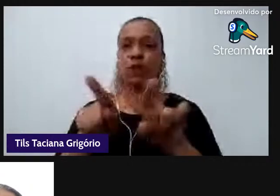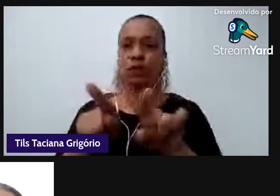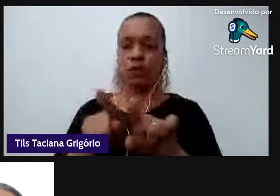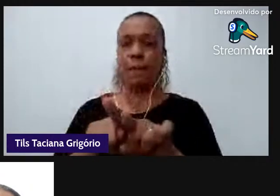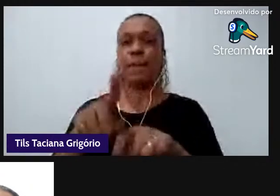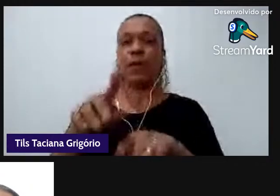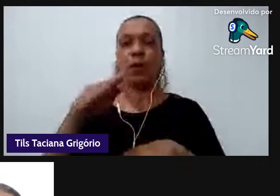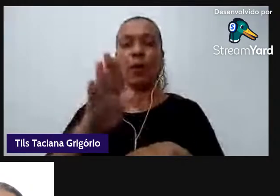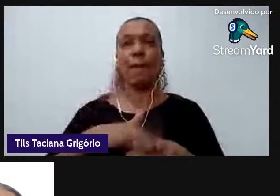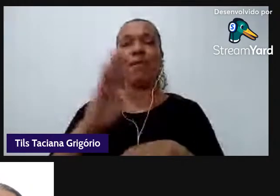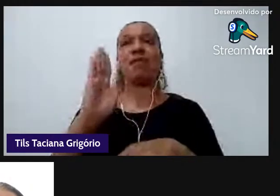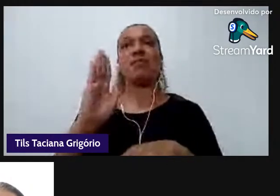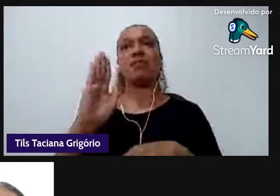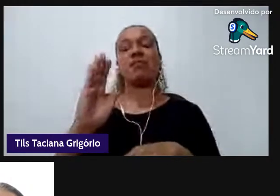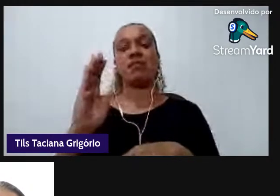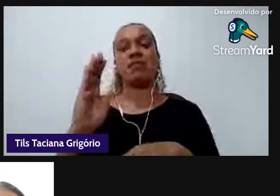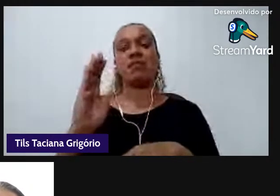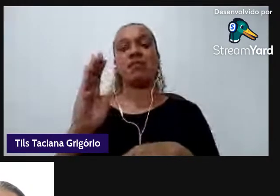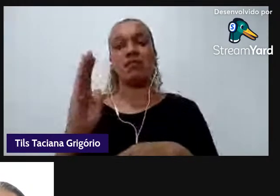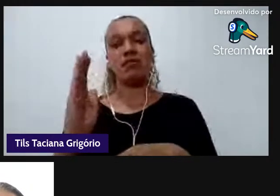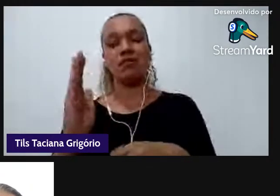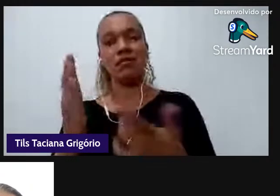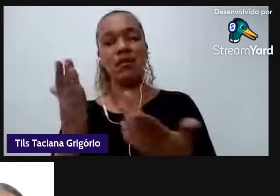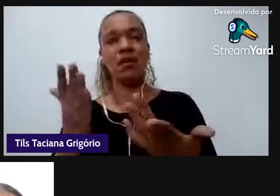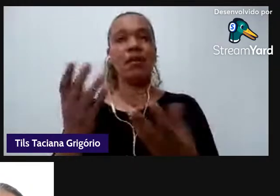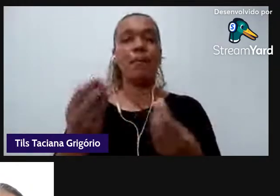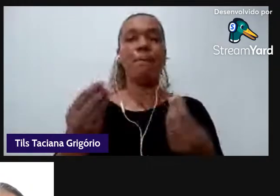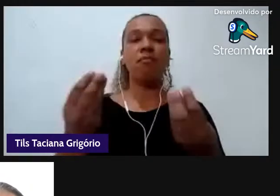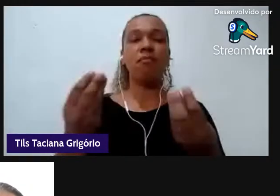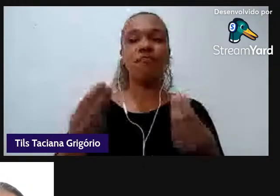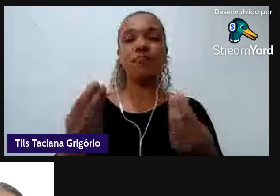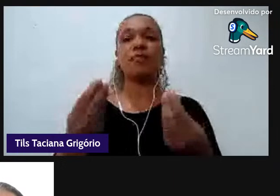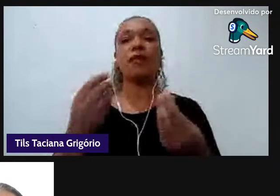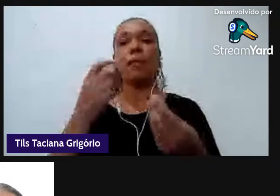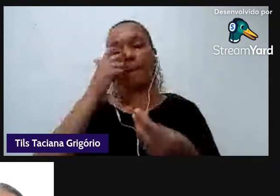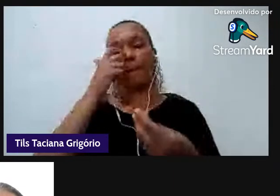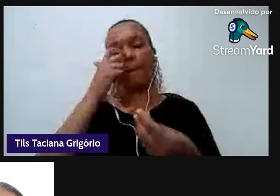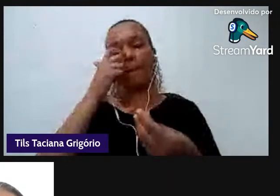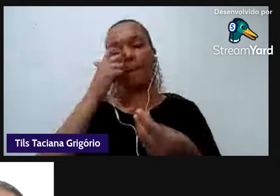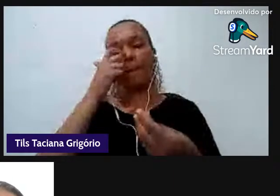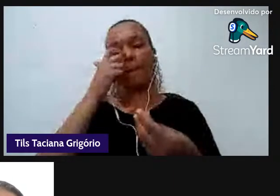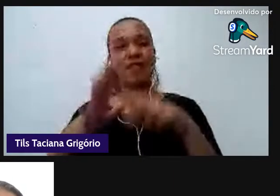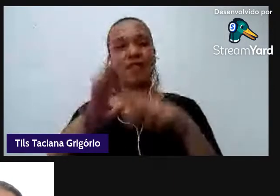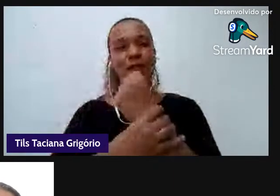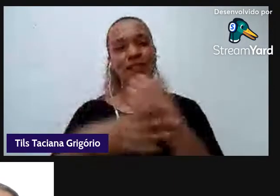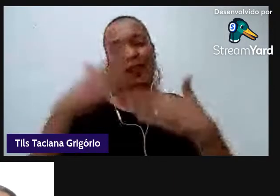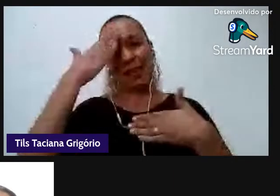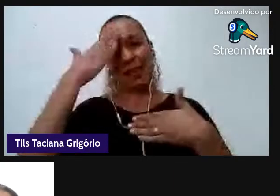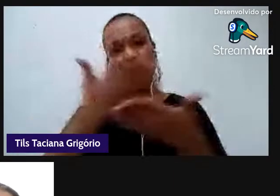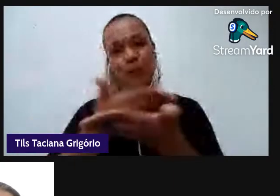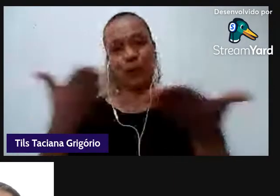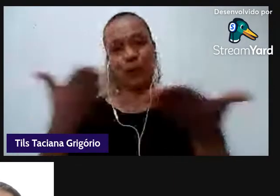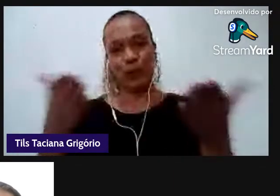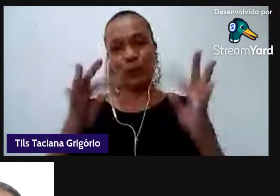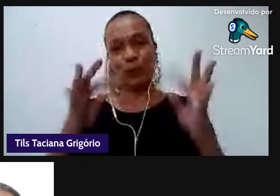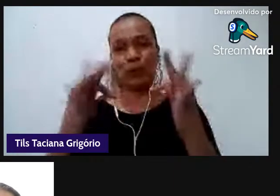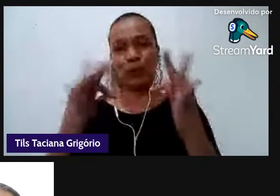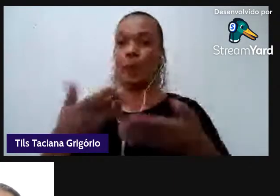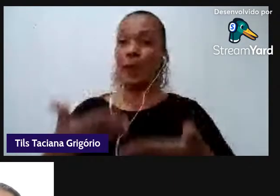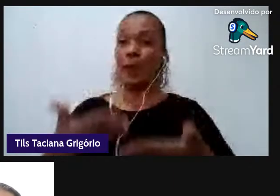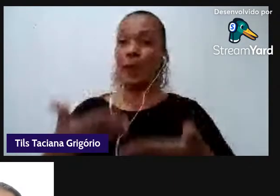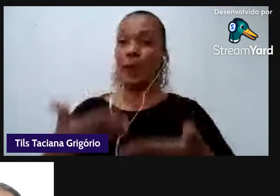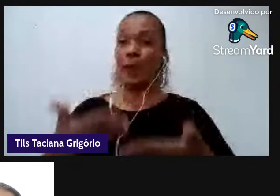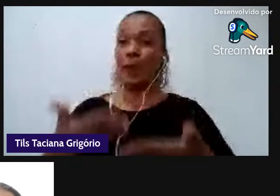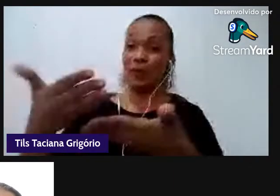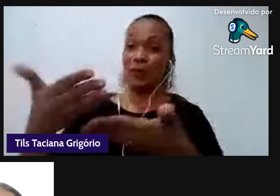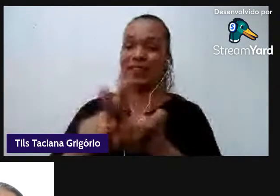menos dificuldade mas com um pouco mais de segurança agradeço a todos agradeço pelo convite um grande abraço